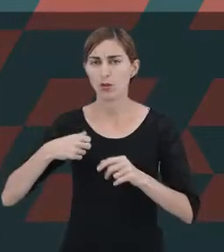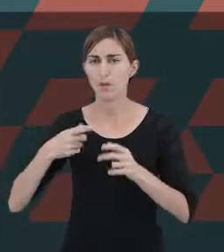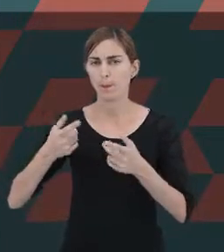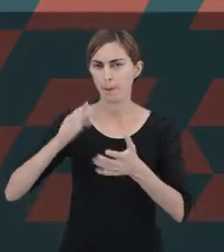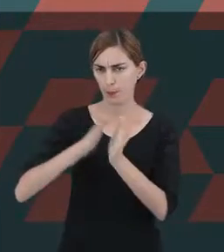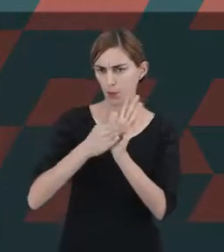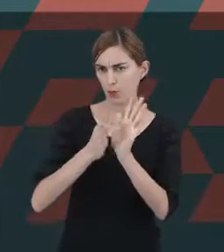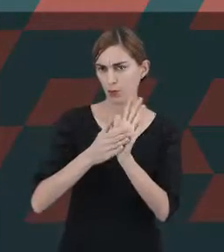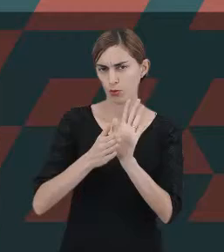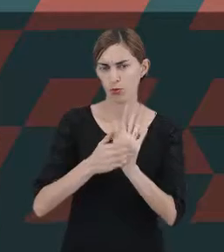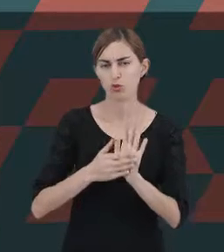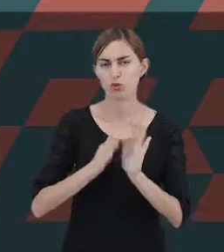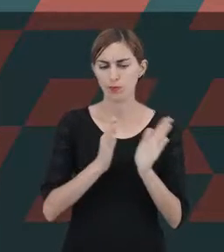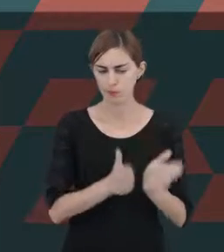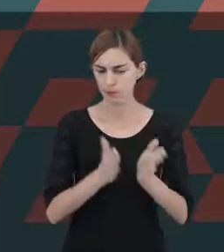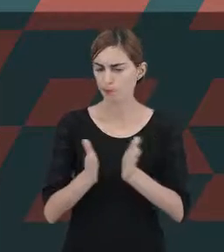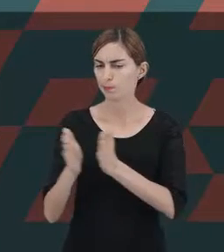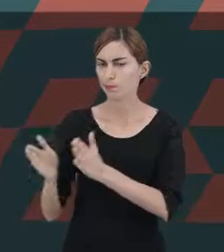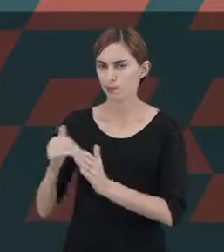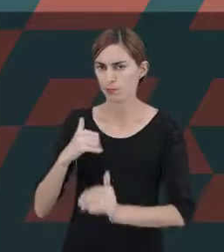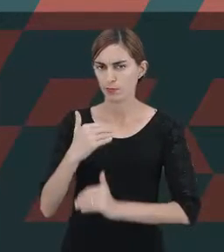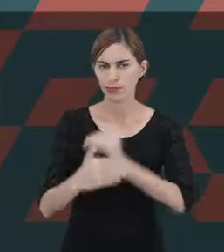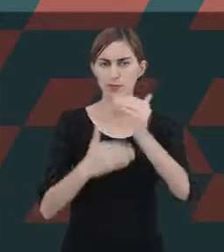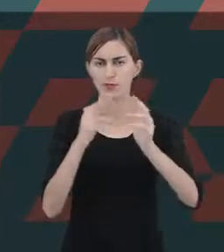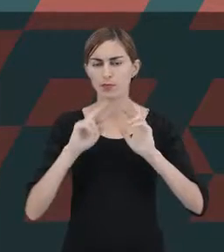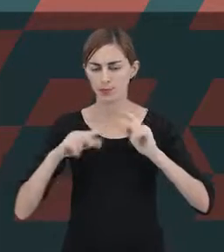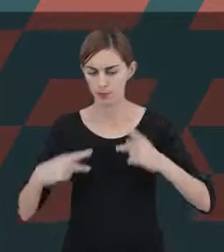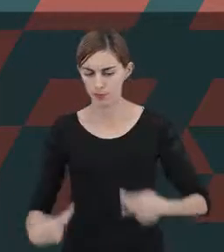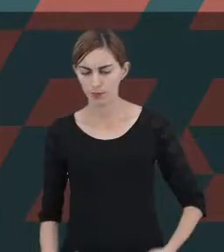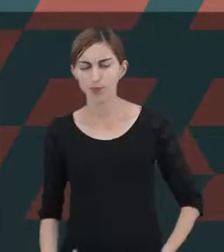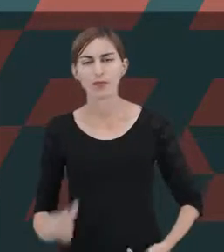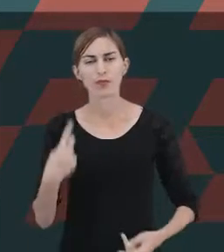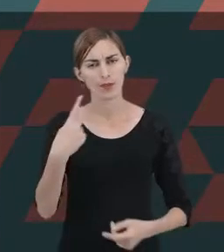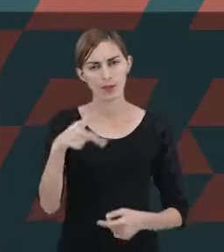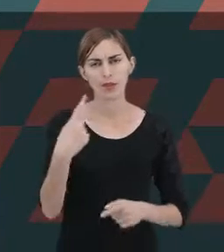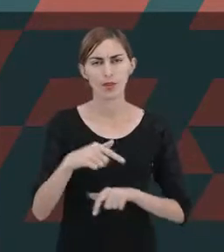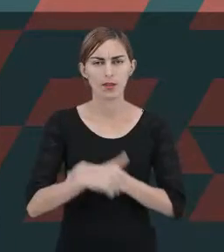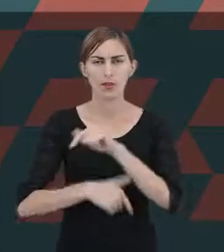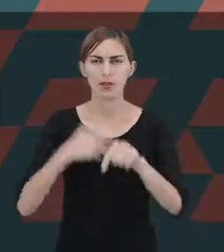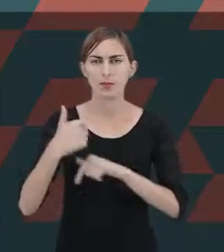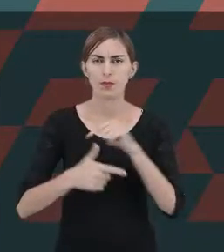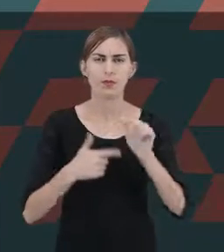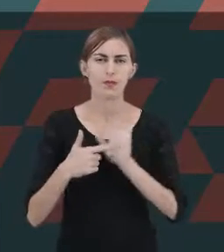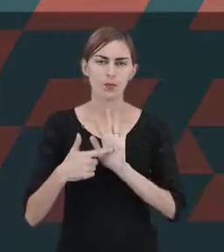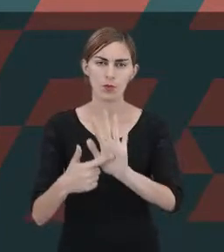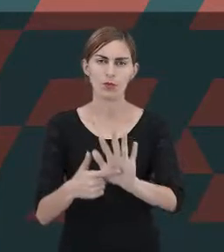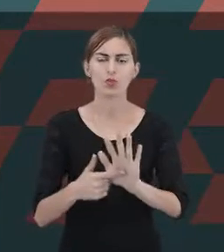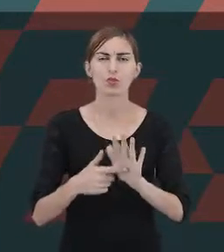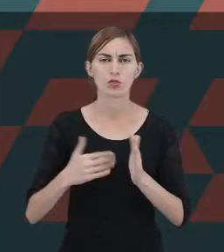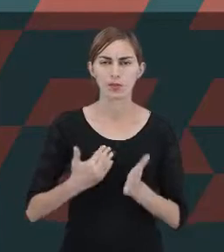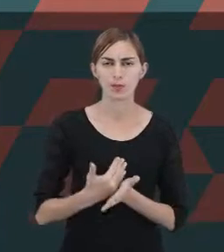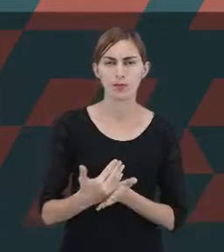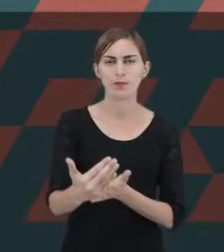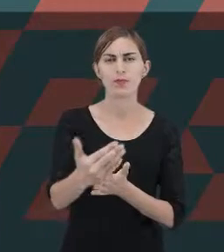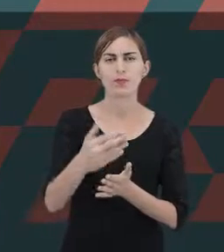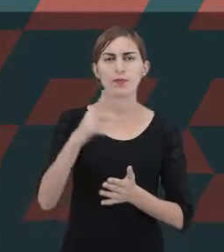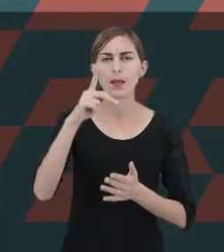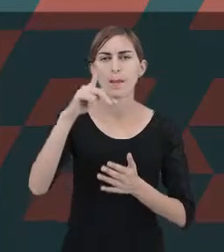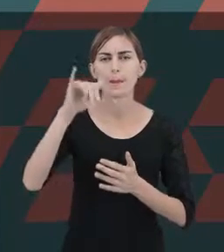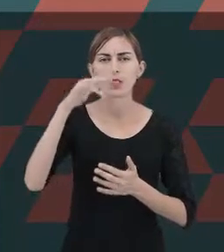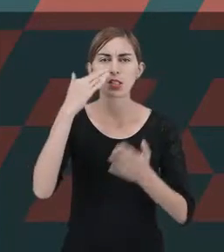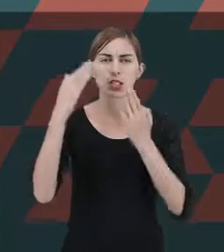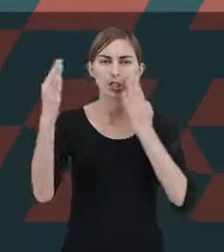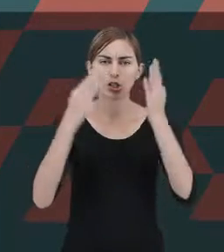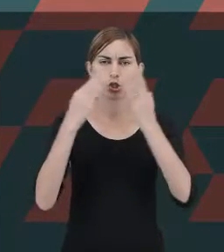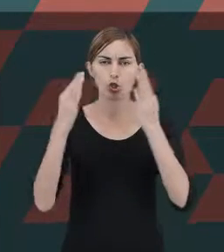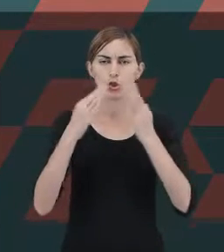de fases e etapas ao desenvolvimento humano, e ele trabalha a partir do que nós chamamos da psicogênese da